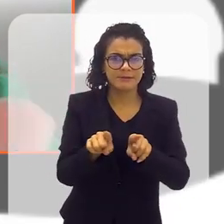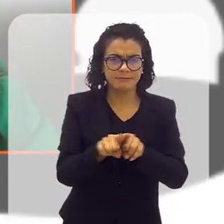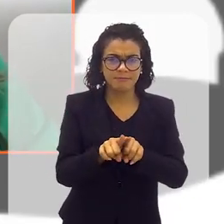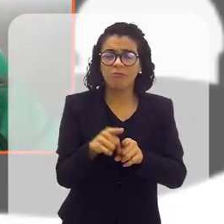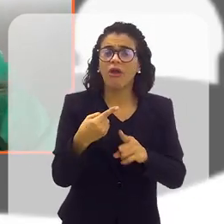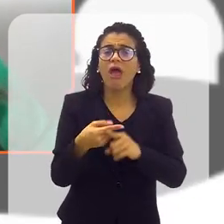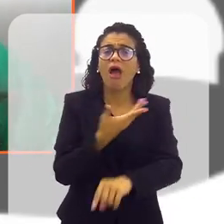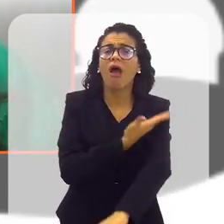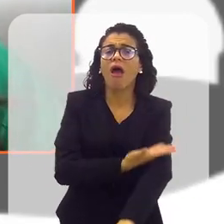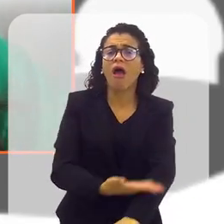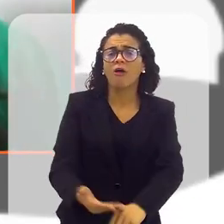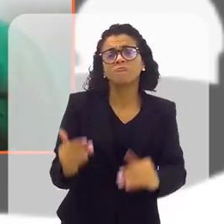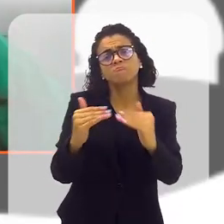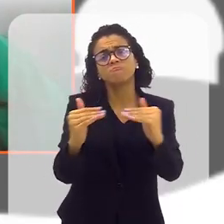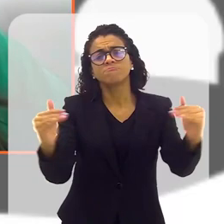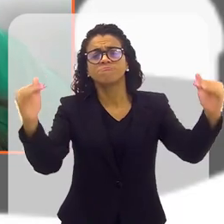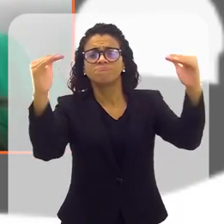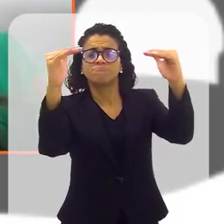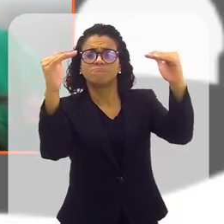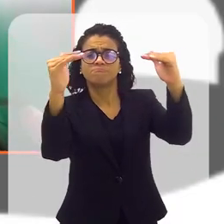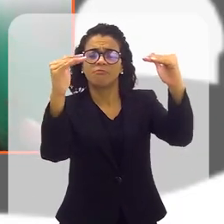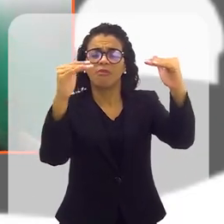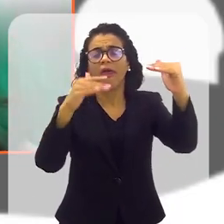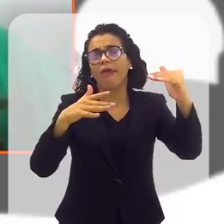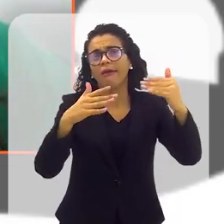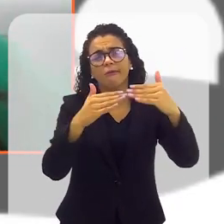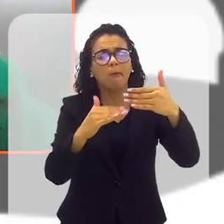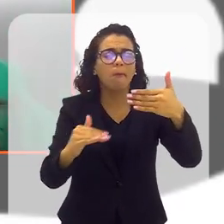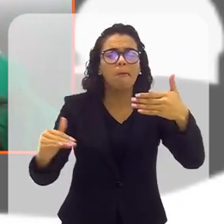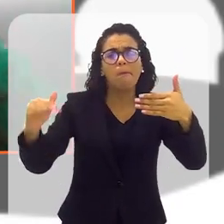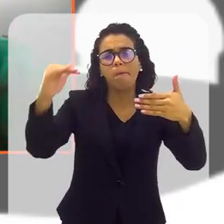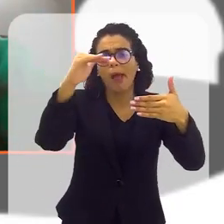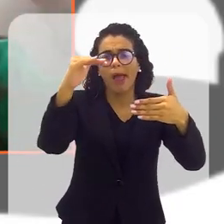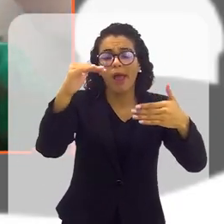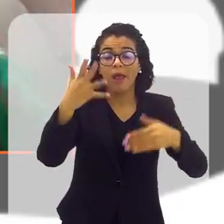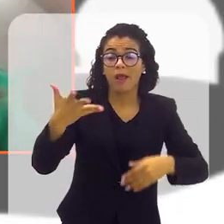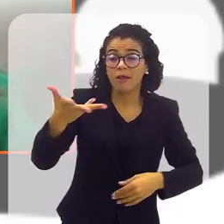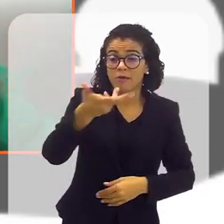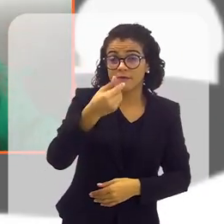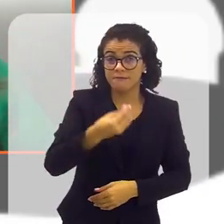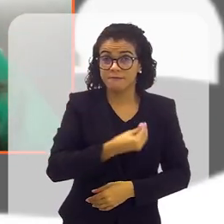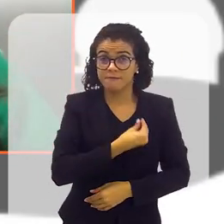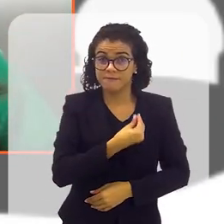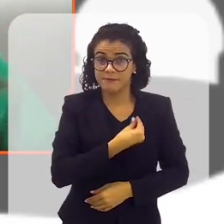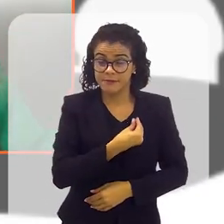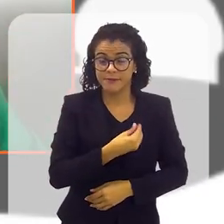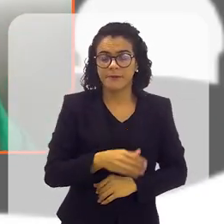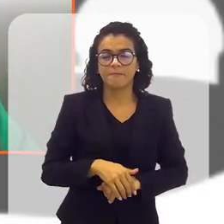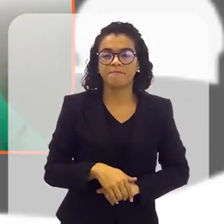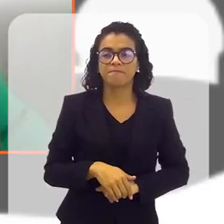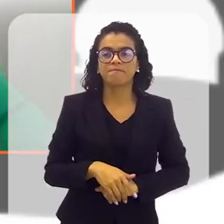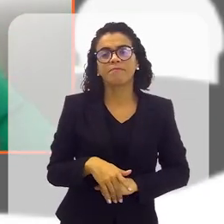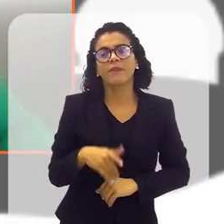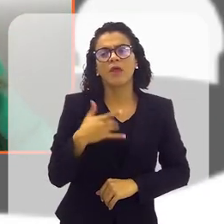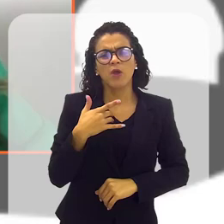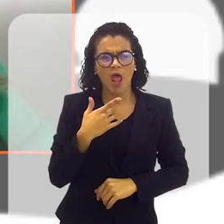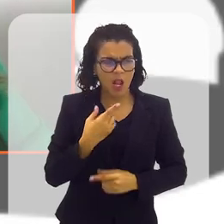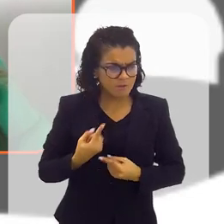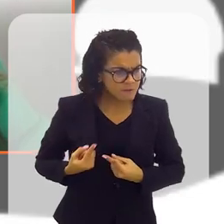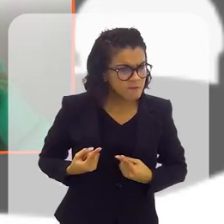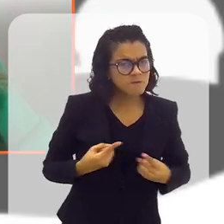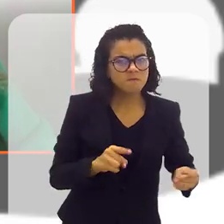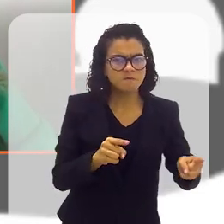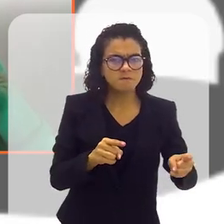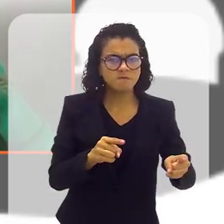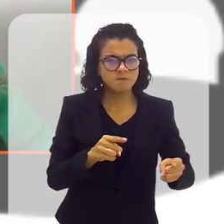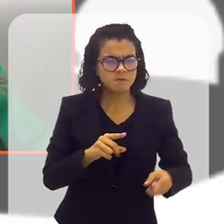viver aí num patamar, ter um nível, uma qualidade de vida, e quando ela vai e se